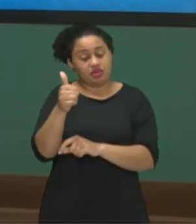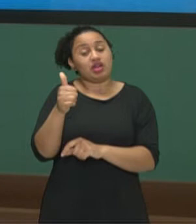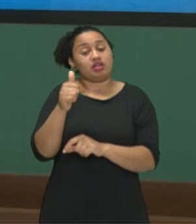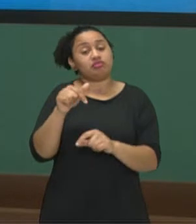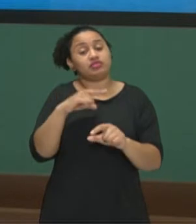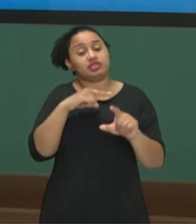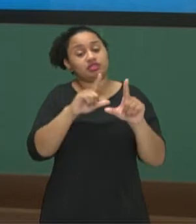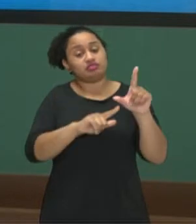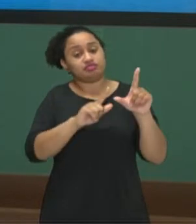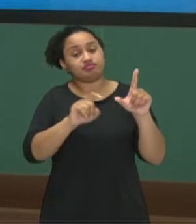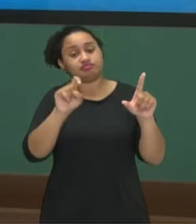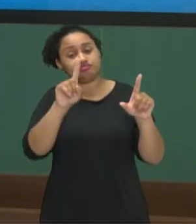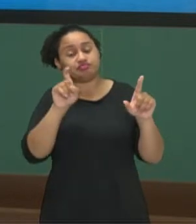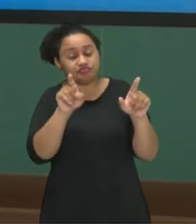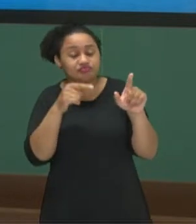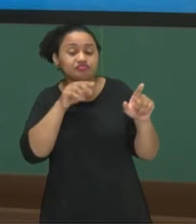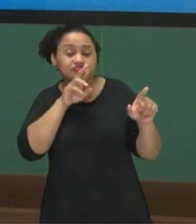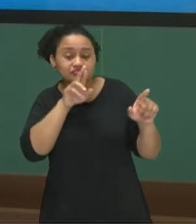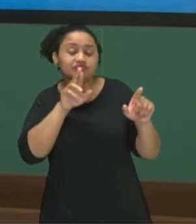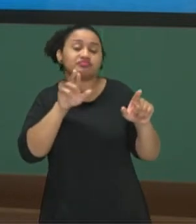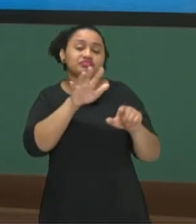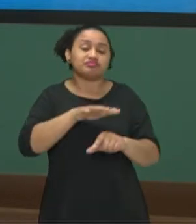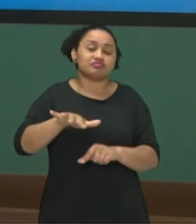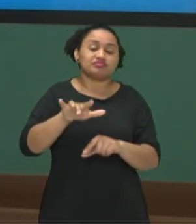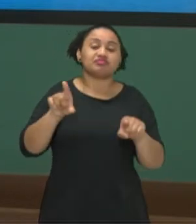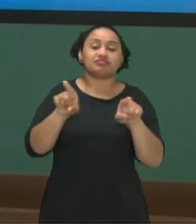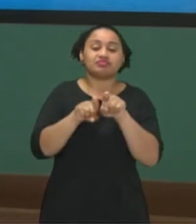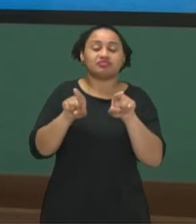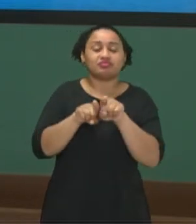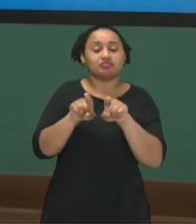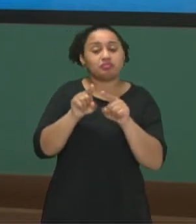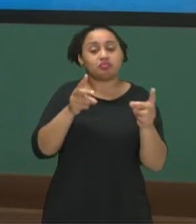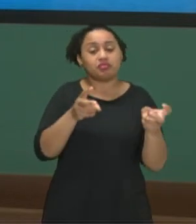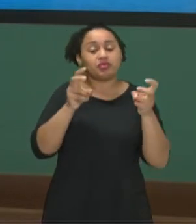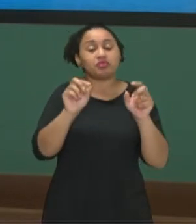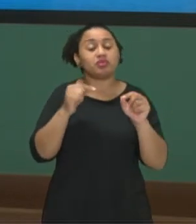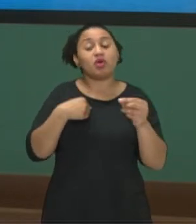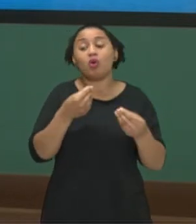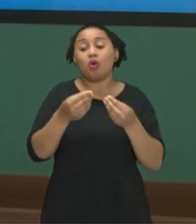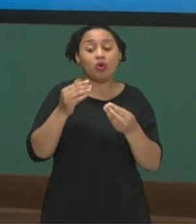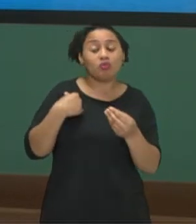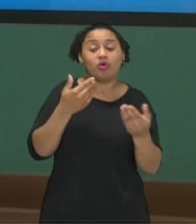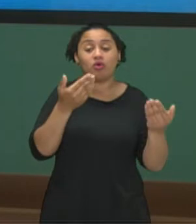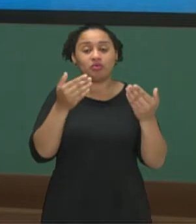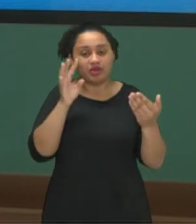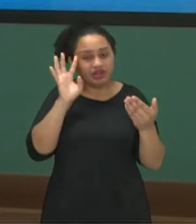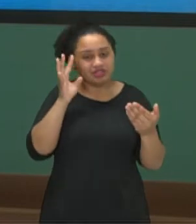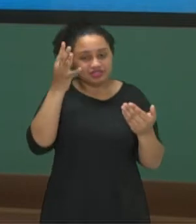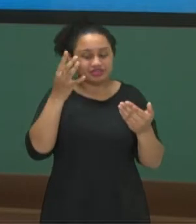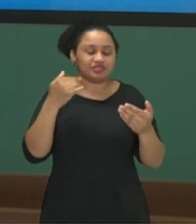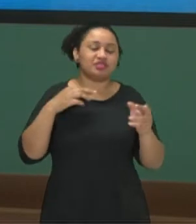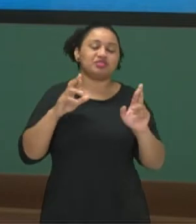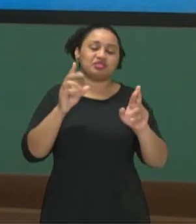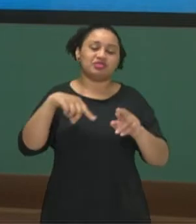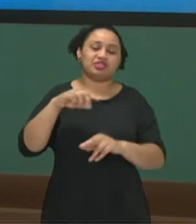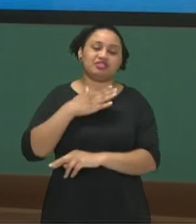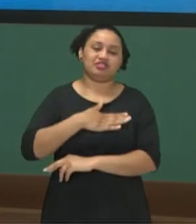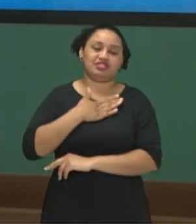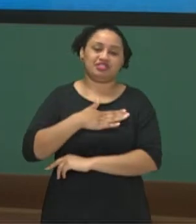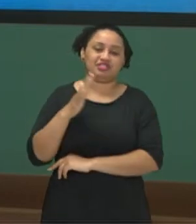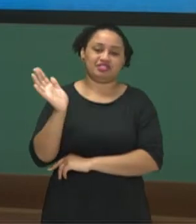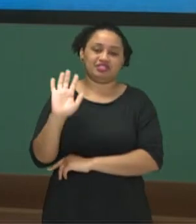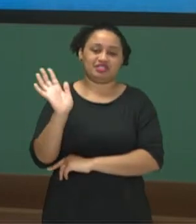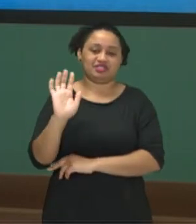uma incógnita na resolução de problemas e também verificou a solução de uma equação. Espero que você tenha gostado